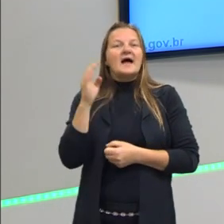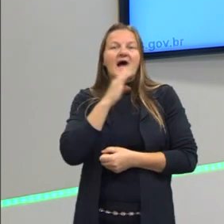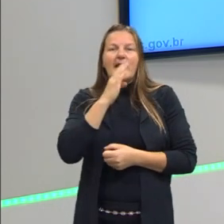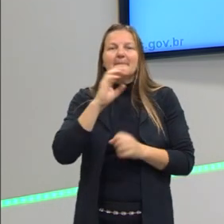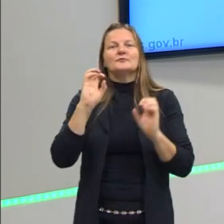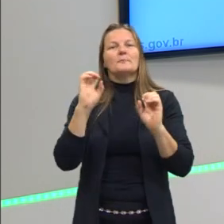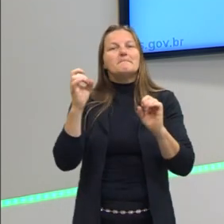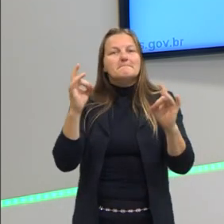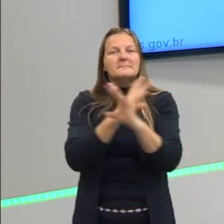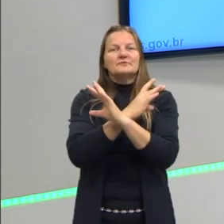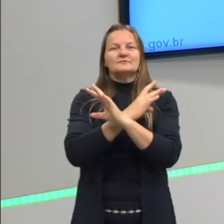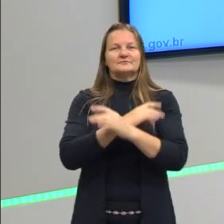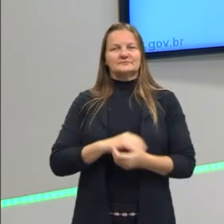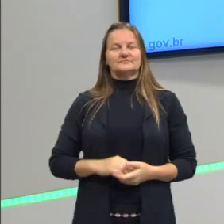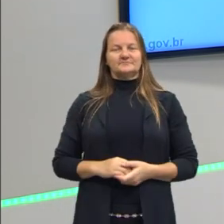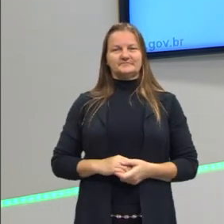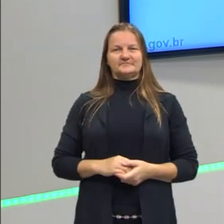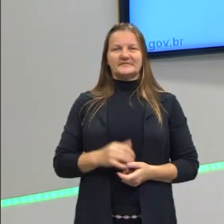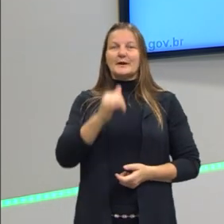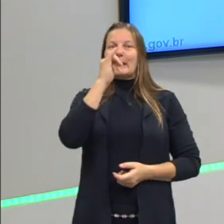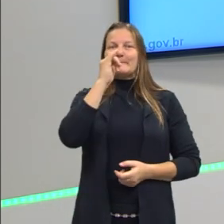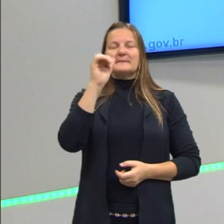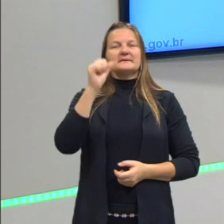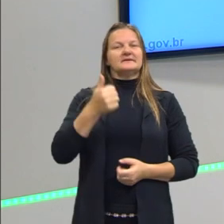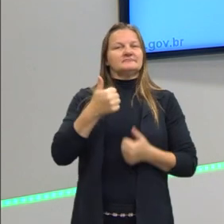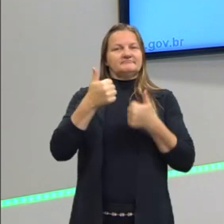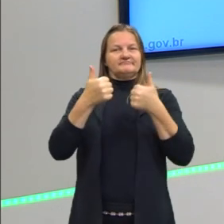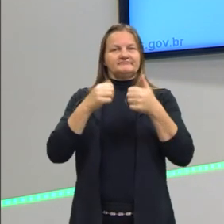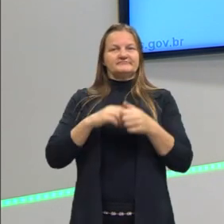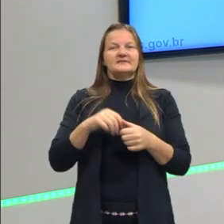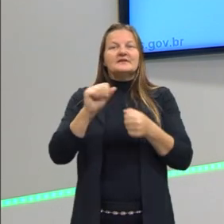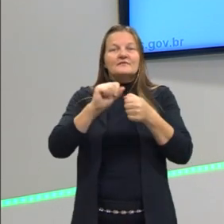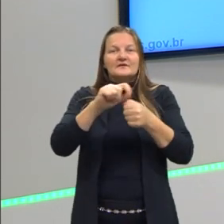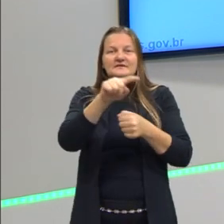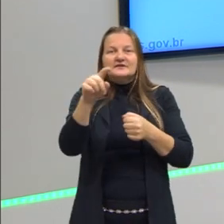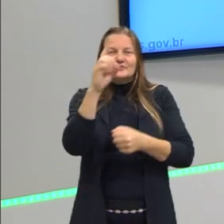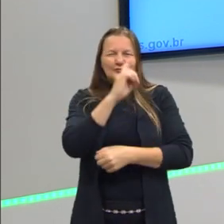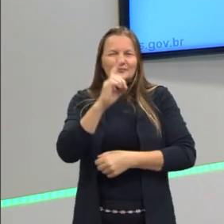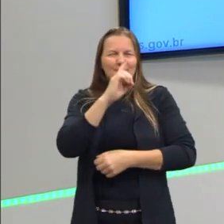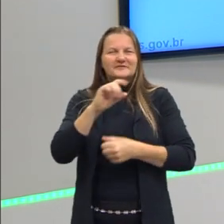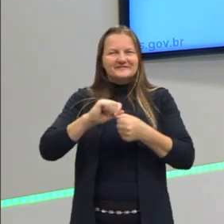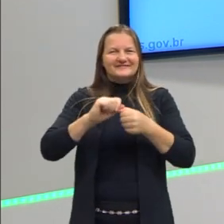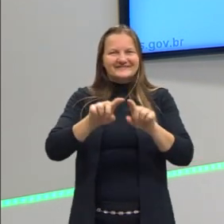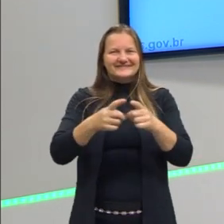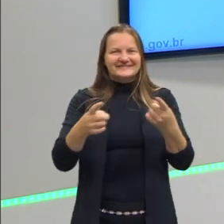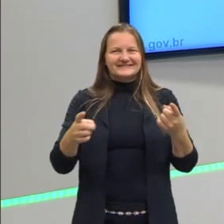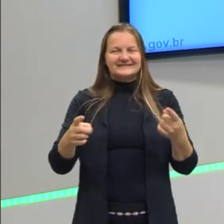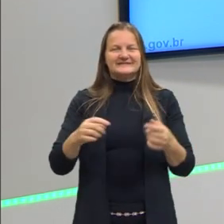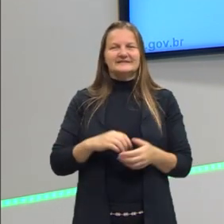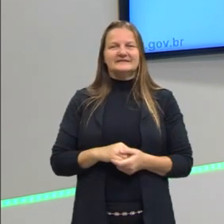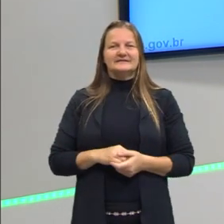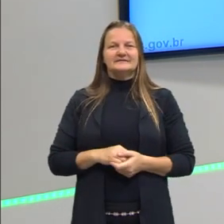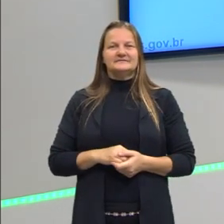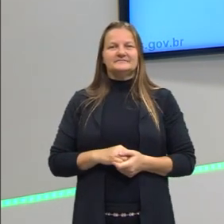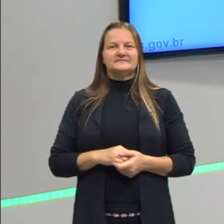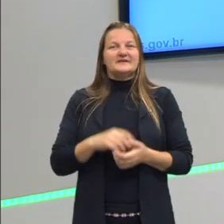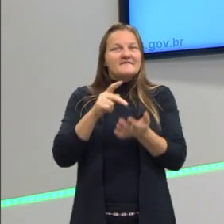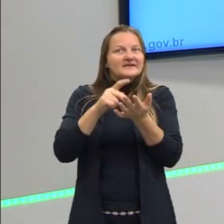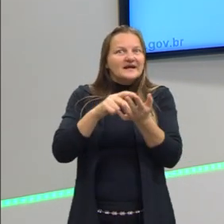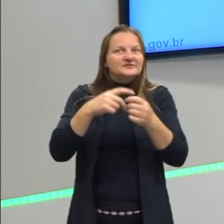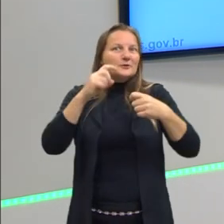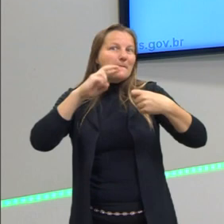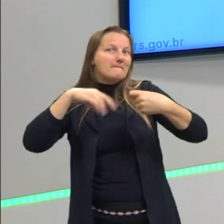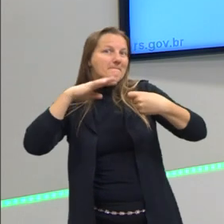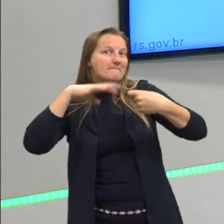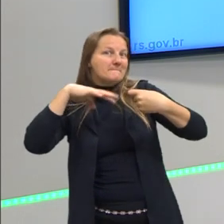mais rápido quando adiciona o sal. Então, quando vocês forem fazer isso no domingo e alguém perguntar se é mito ou se é verdade, agora